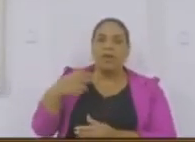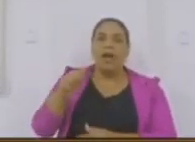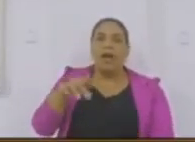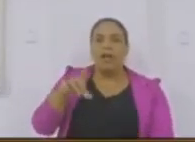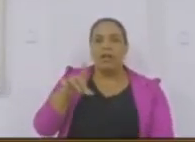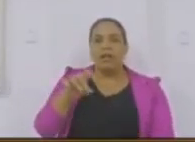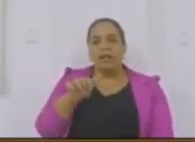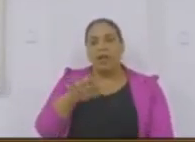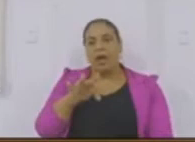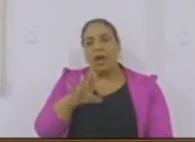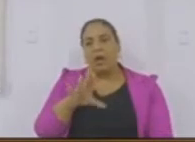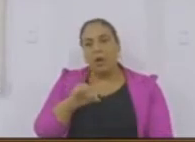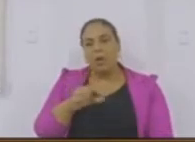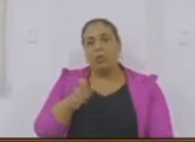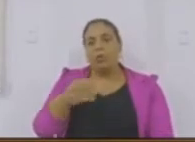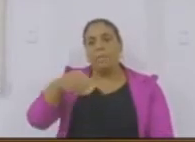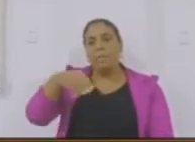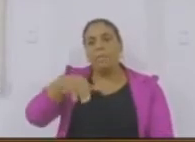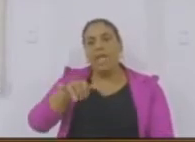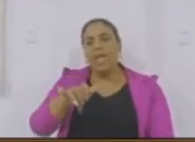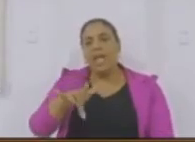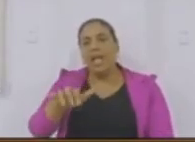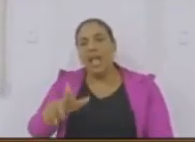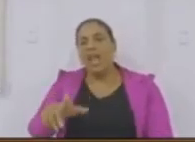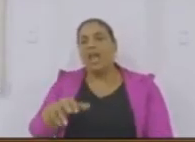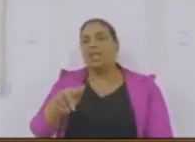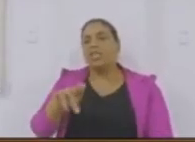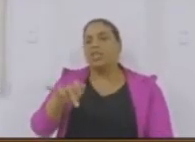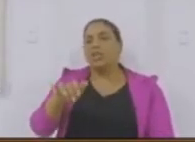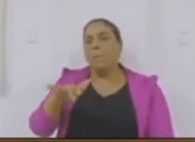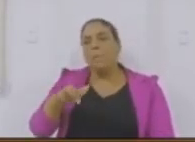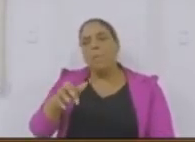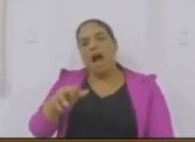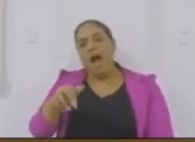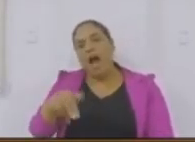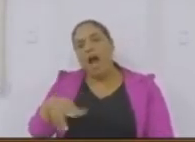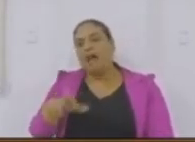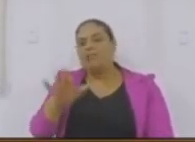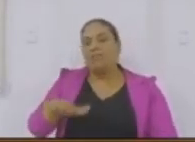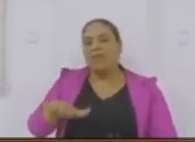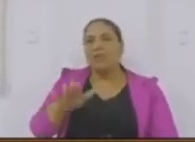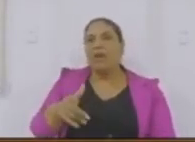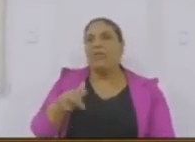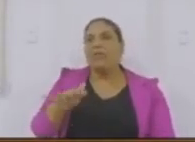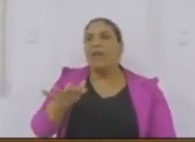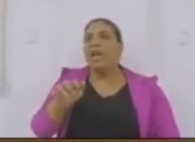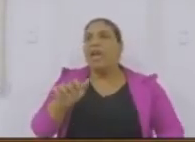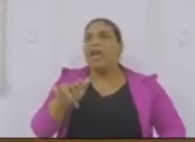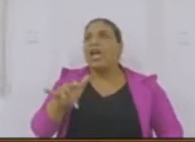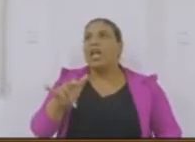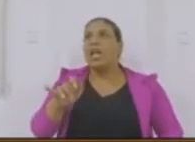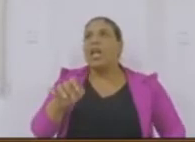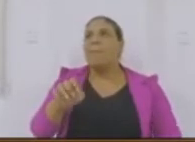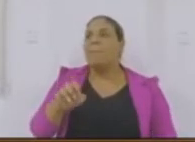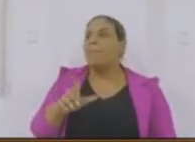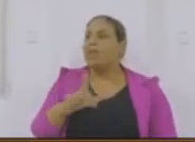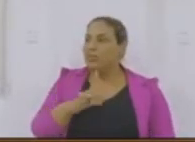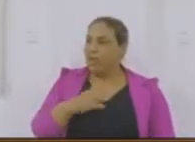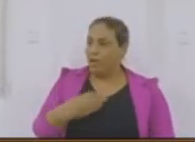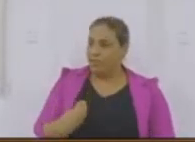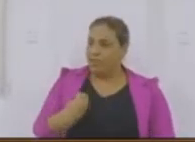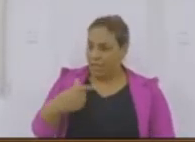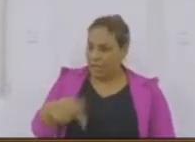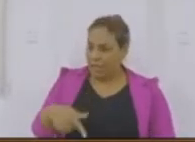se eu não me engano, vereador Jumar, vereador Felipe, estava na sessão, uma das últimas